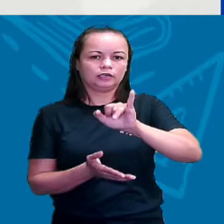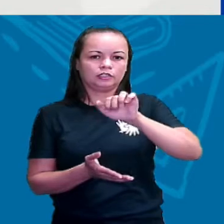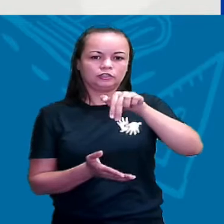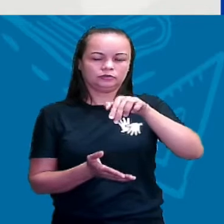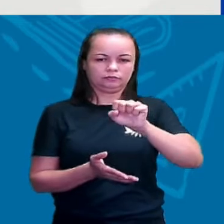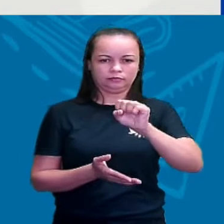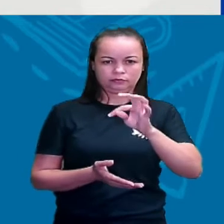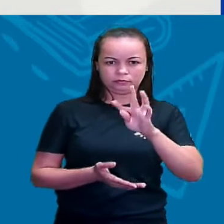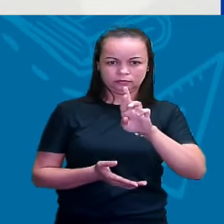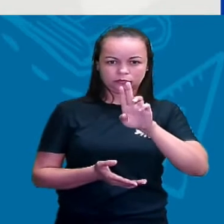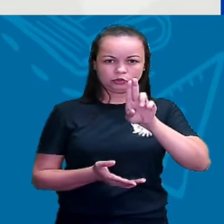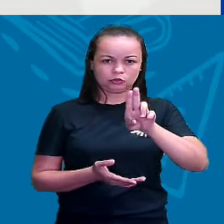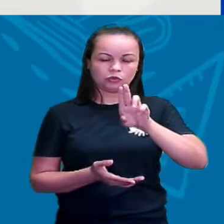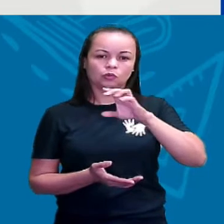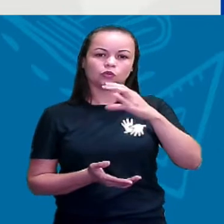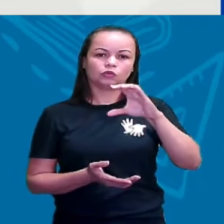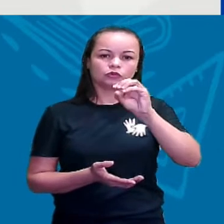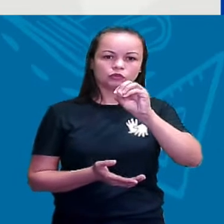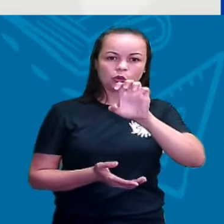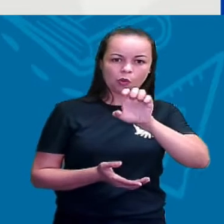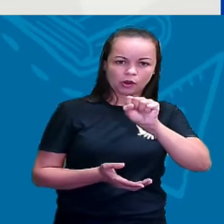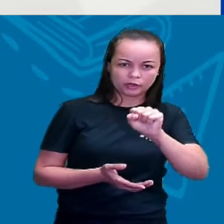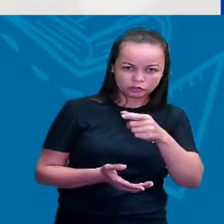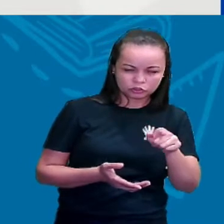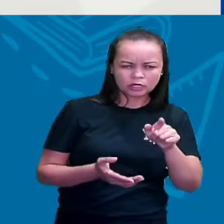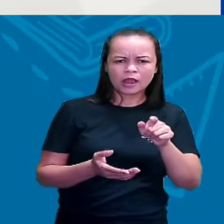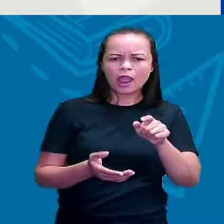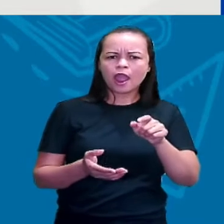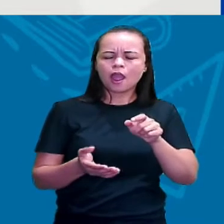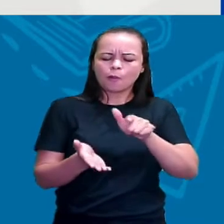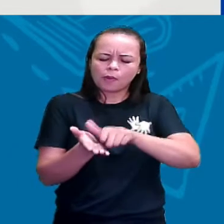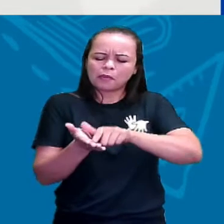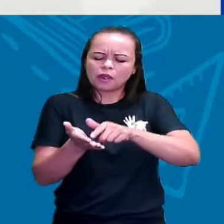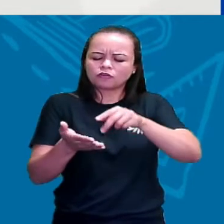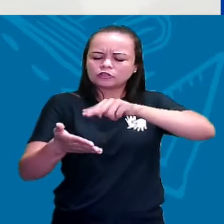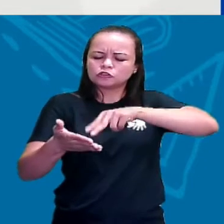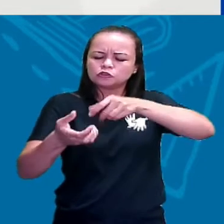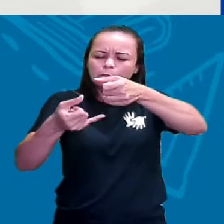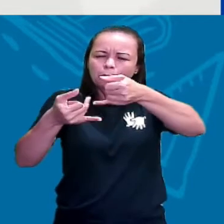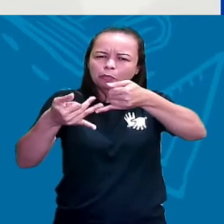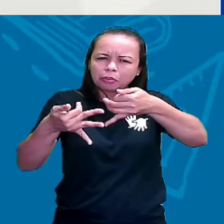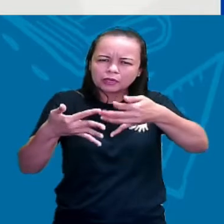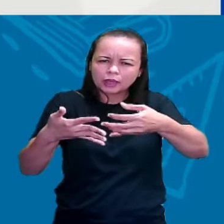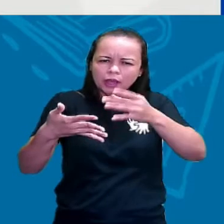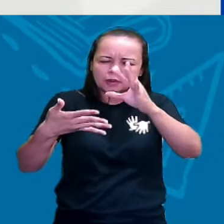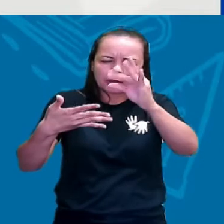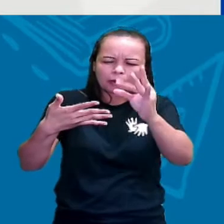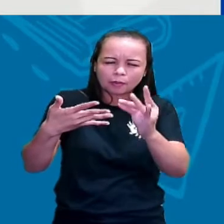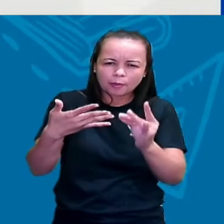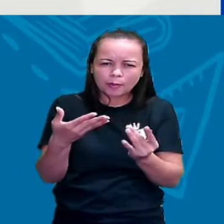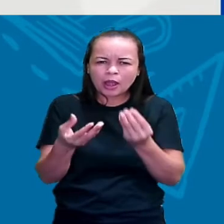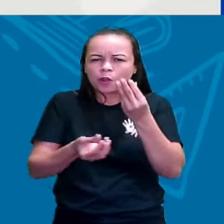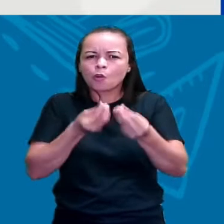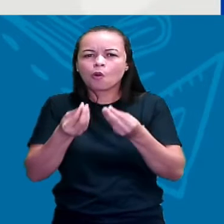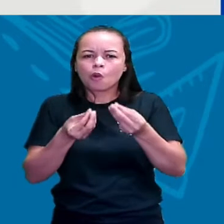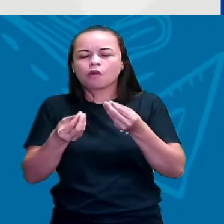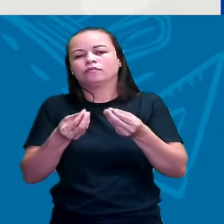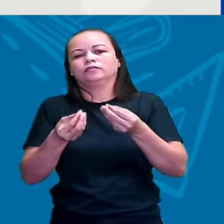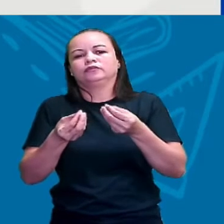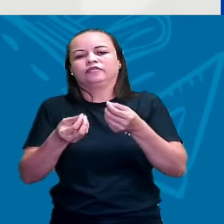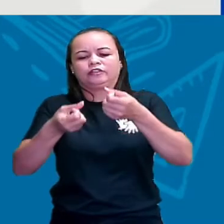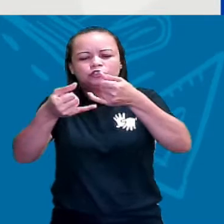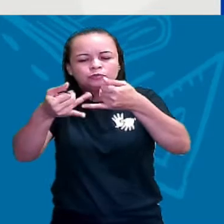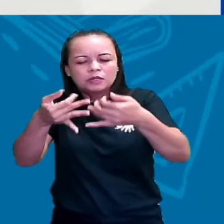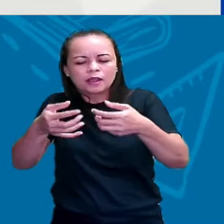como é que a gente faz para montar aquele brinquedo. Ou papai e a mamãe para montar aquele imóvel. Lá está tudo